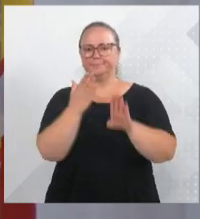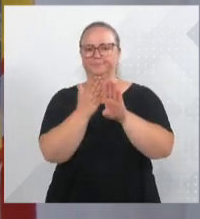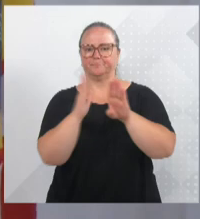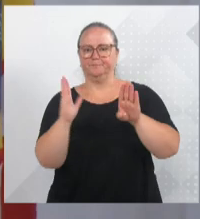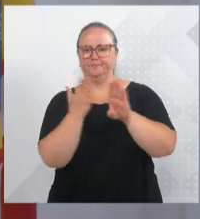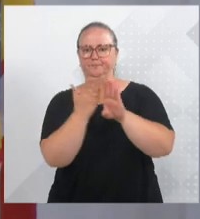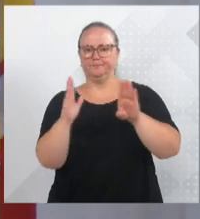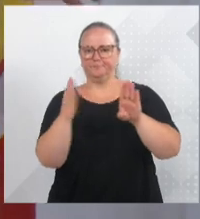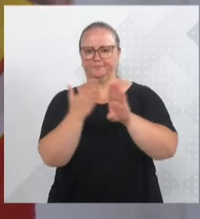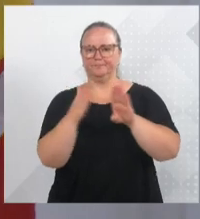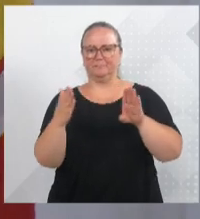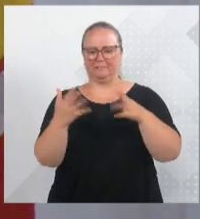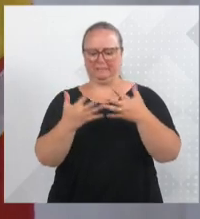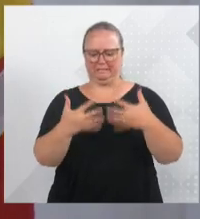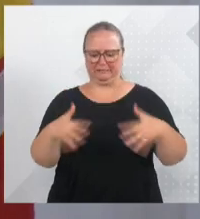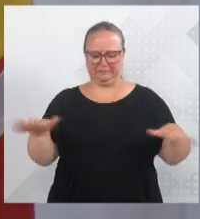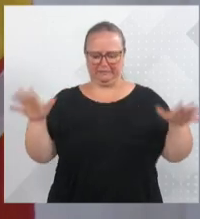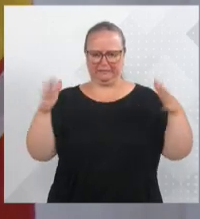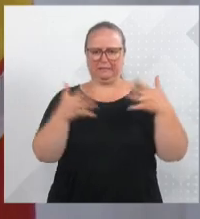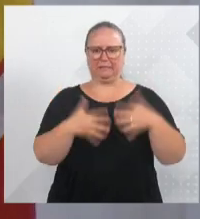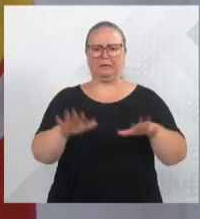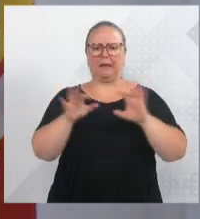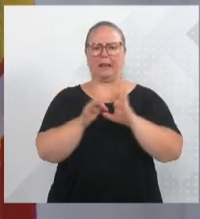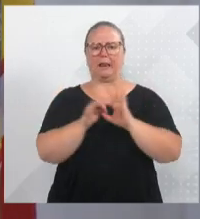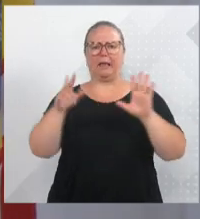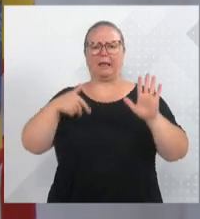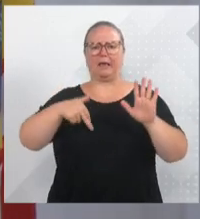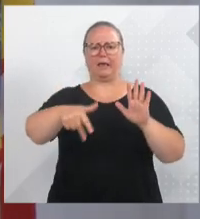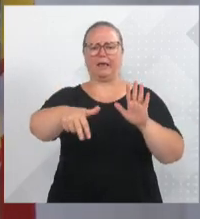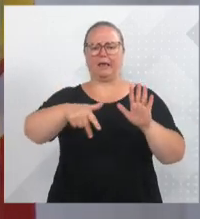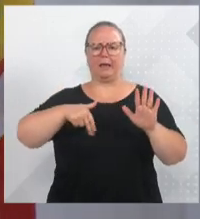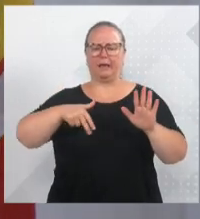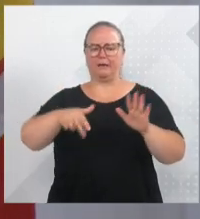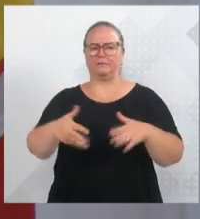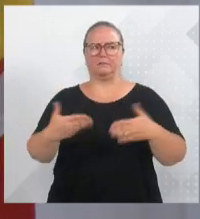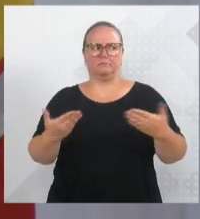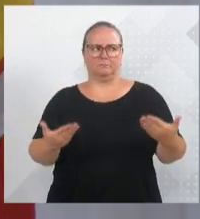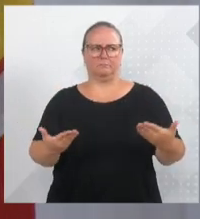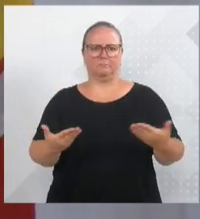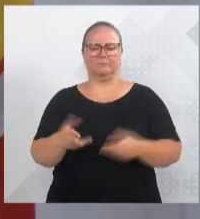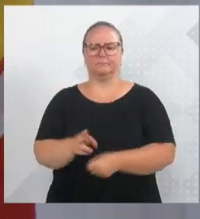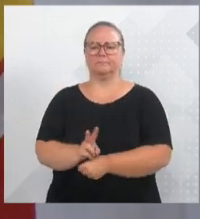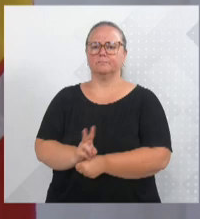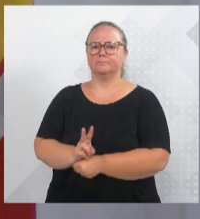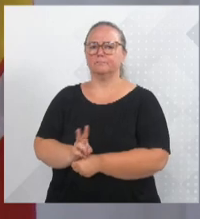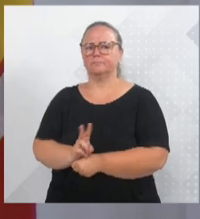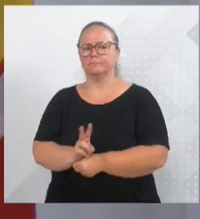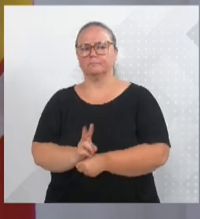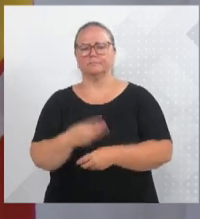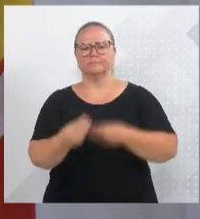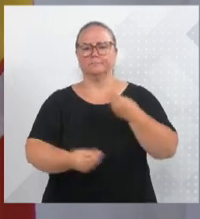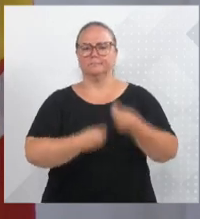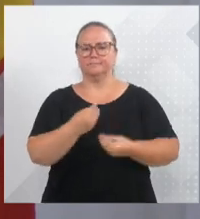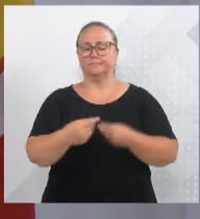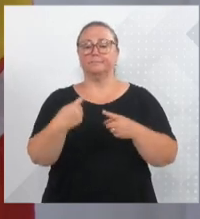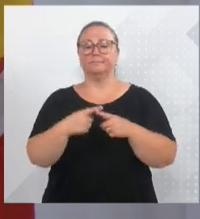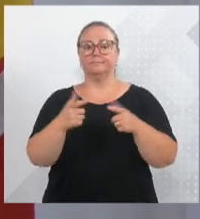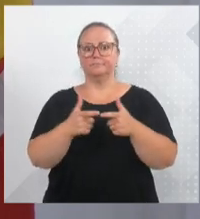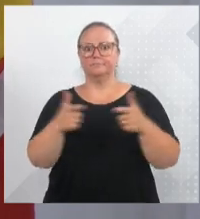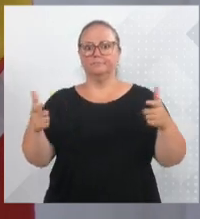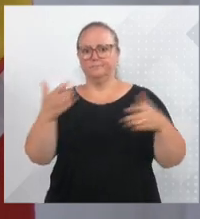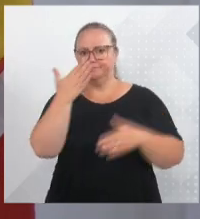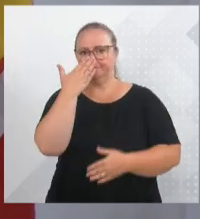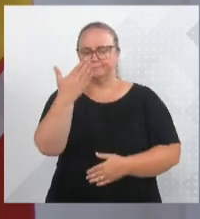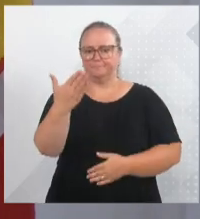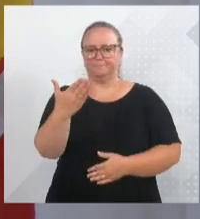cerca de arame solto, aberto, qualquer um pode passar ali, que eu não sei nem como é que o guarda, o vigilante que está lá na frente vai dar conta, porque é grande o espaço na frente, a